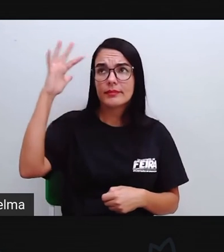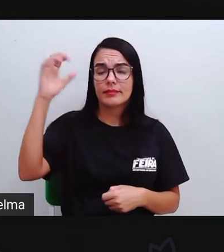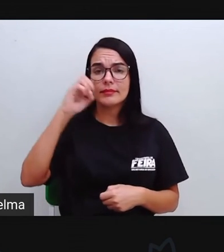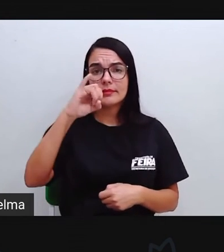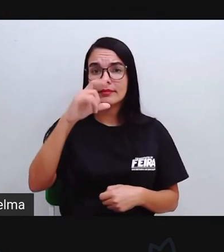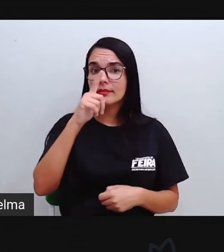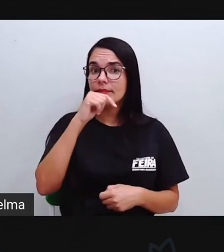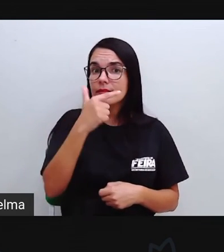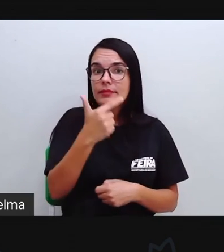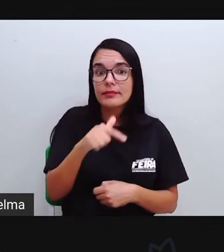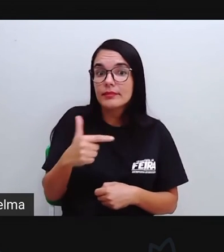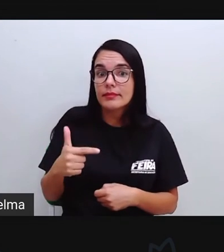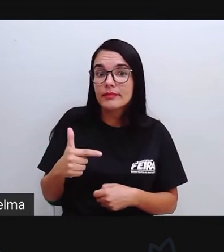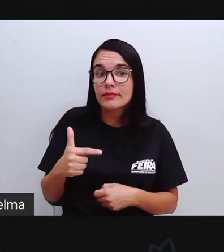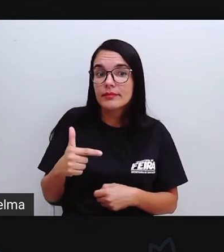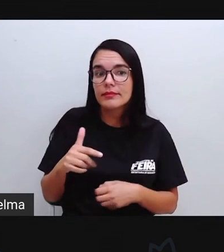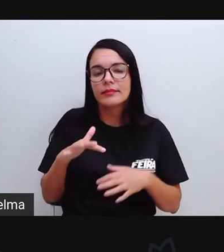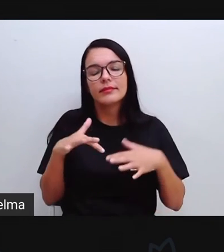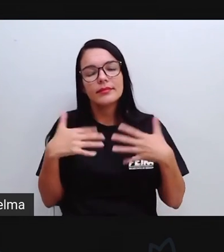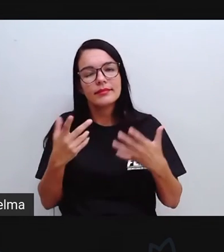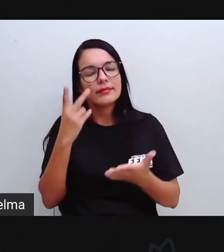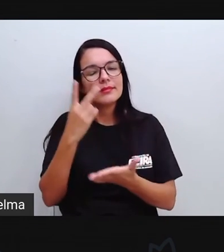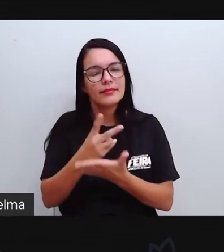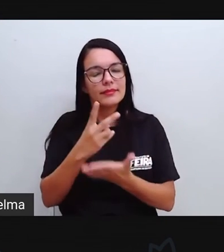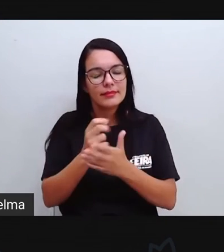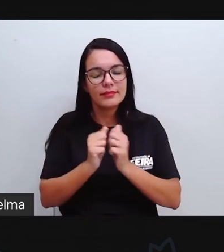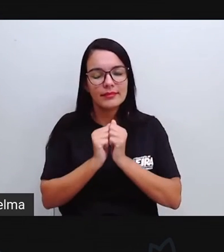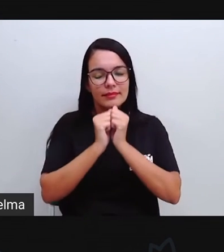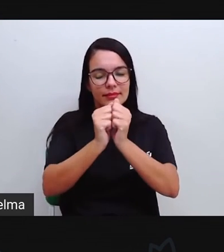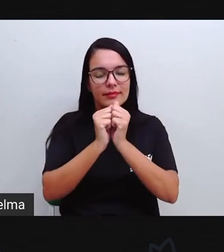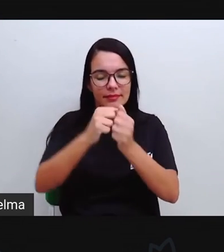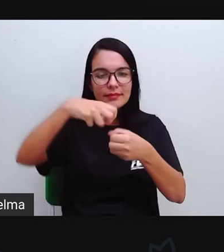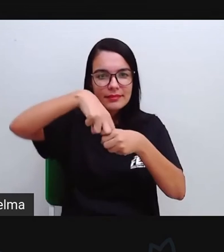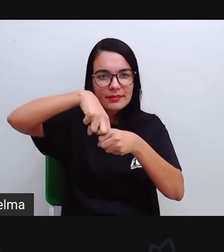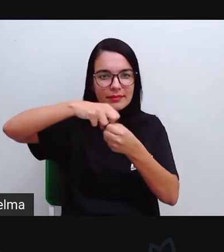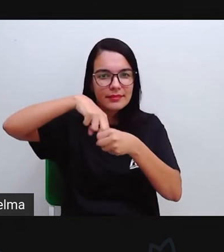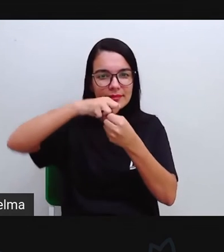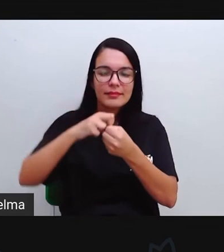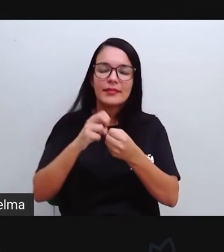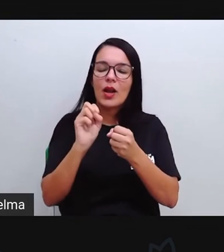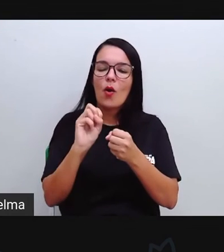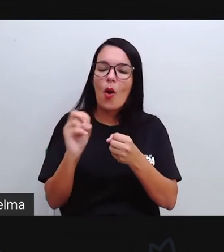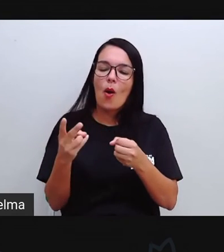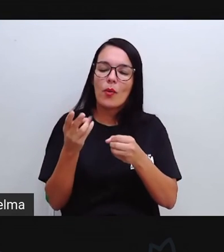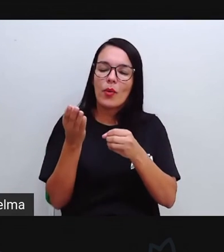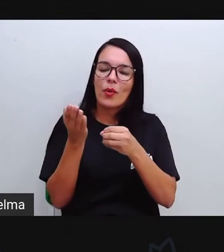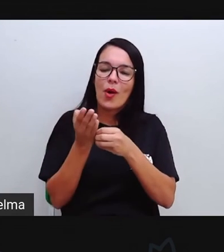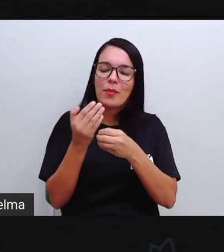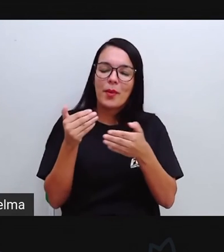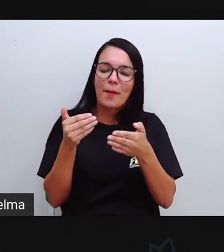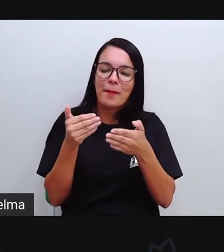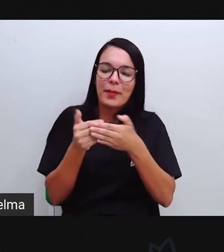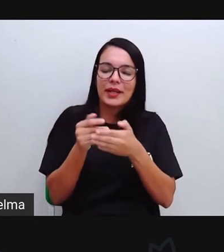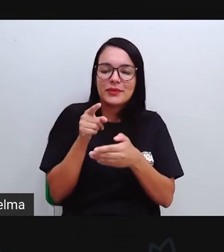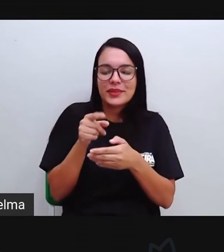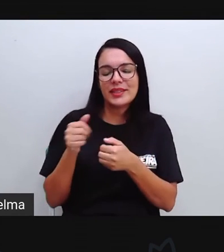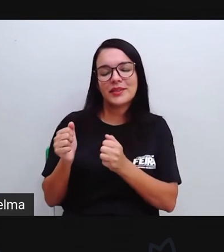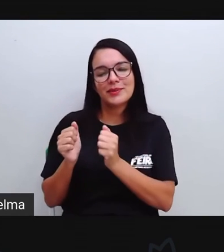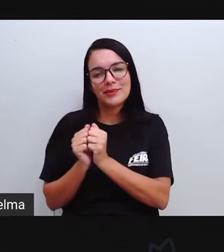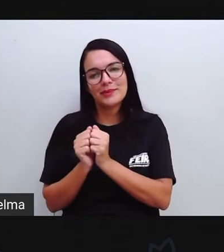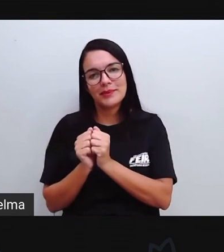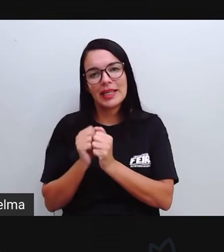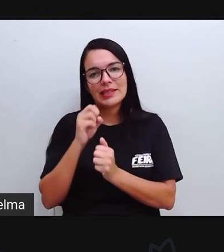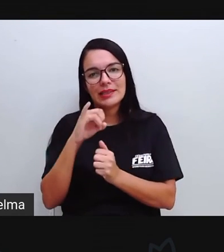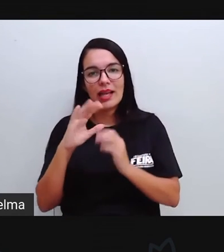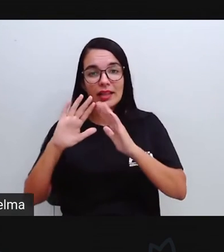não se hidratar Então ó Estejam sempre Com a sua garrafinha Com o seu copo Aí perto de vocês Quando vocês